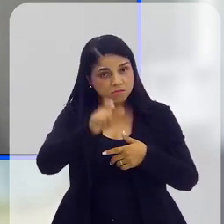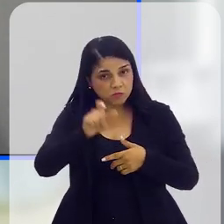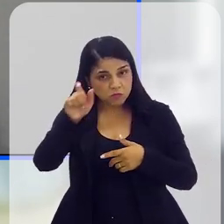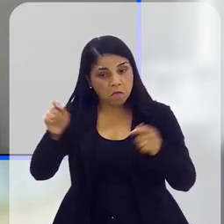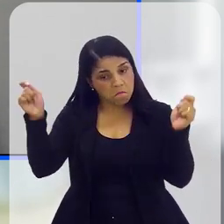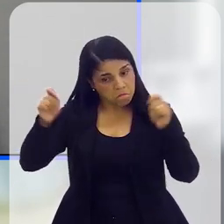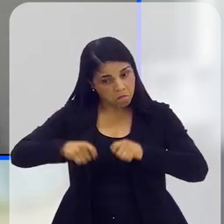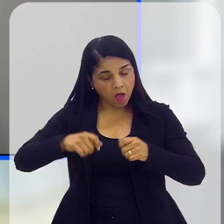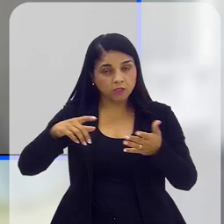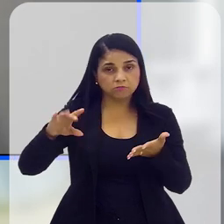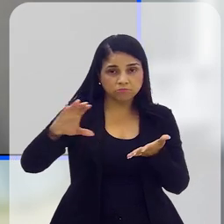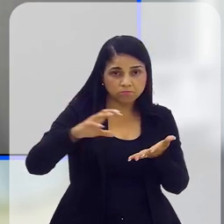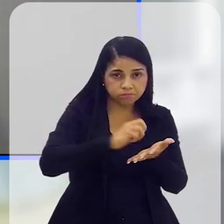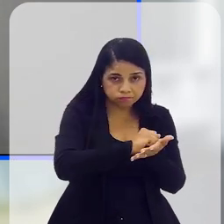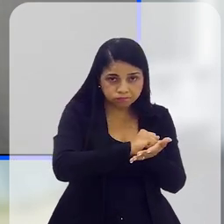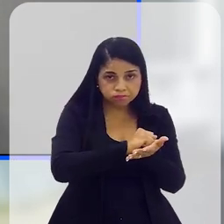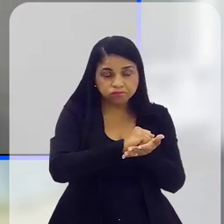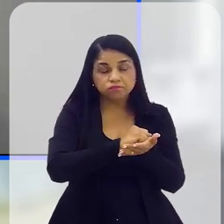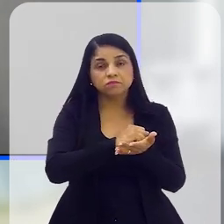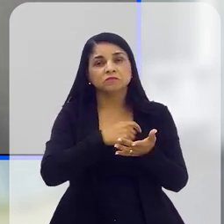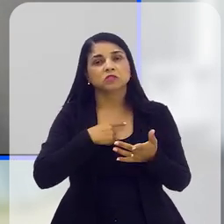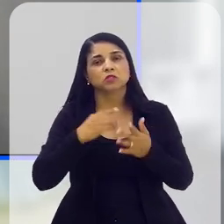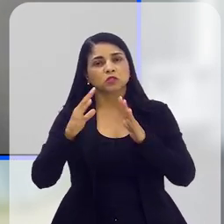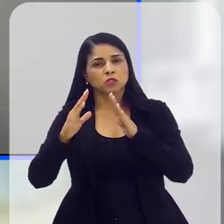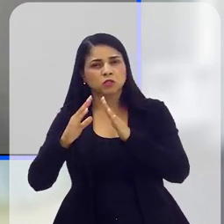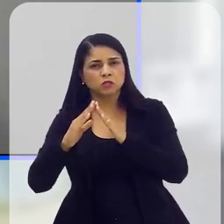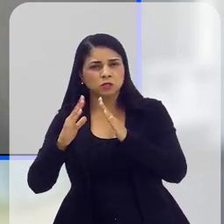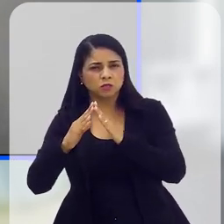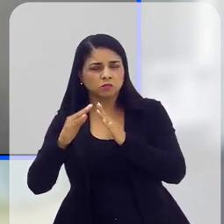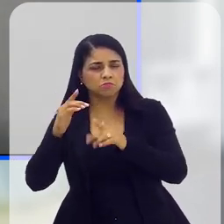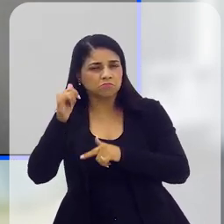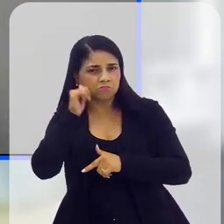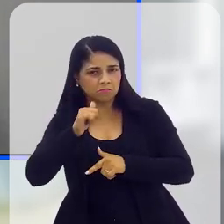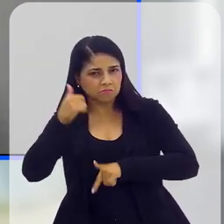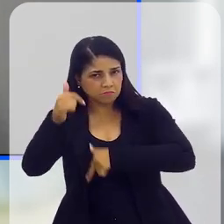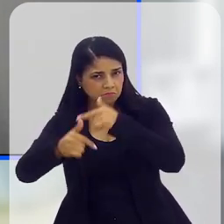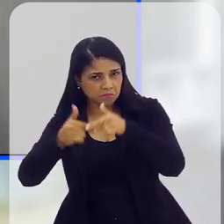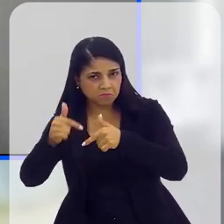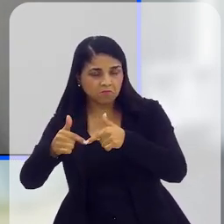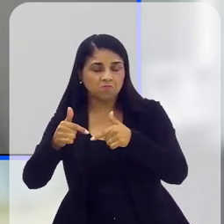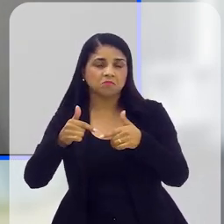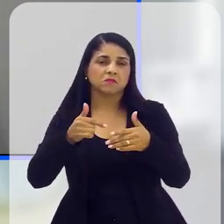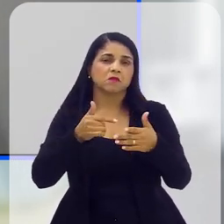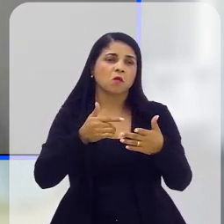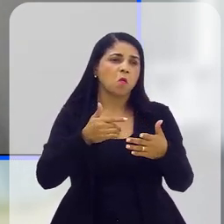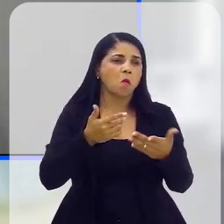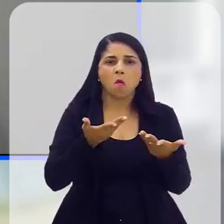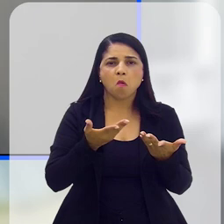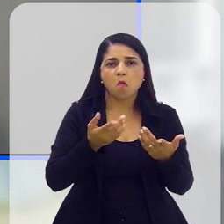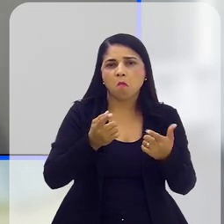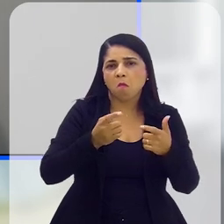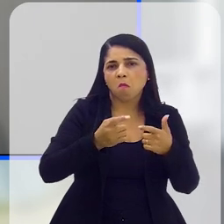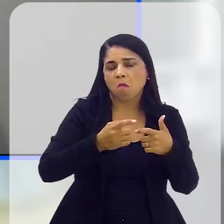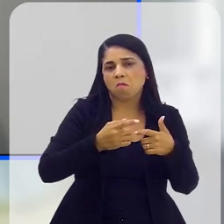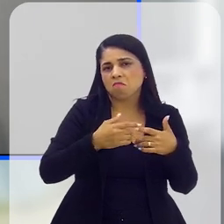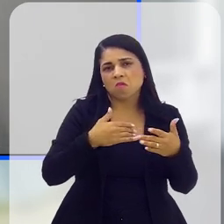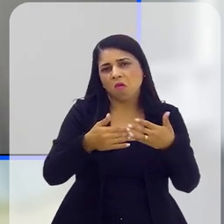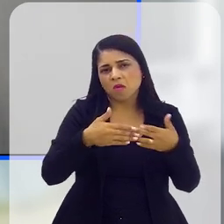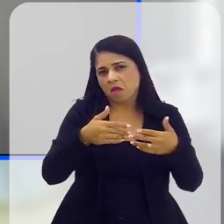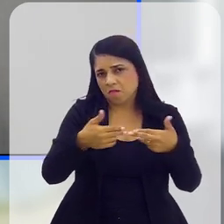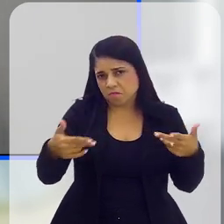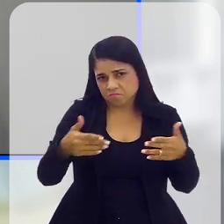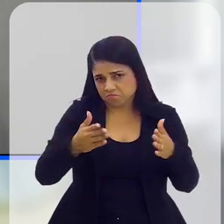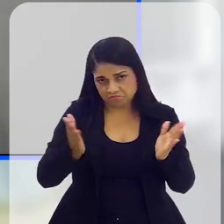candidatar ao voluntariado. Então, uma dona de casa, uma pessoa, qualquer pessoa, porque nós temos um curso de capacitação.